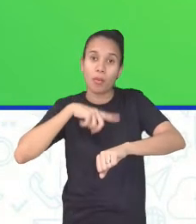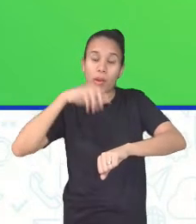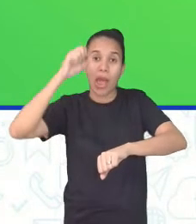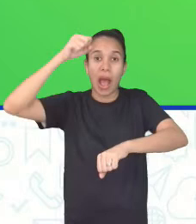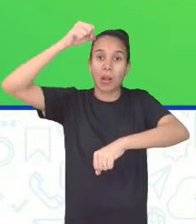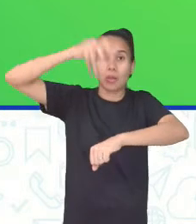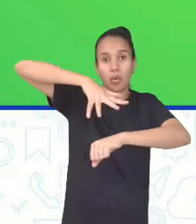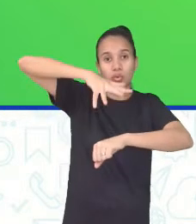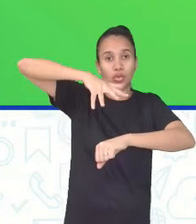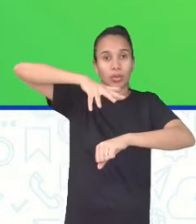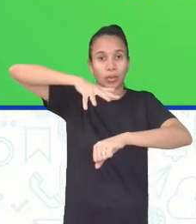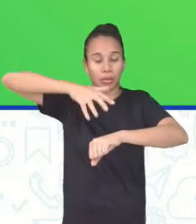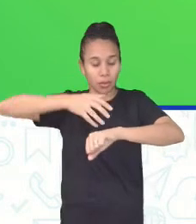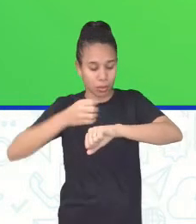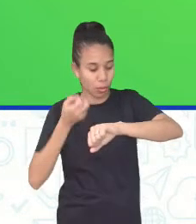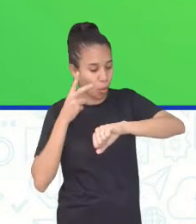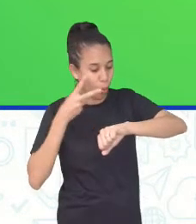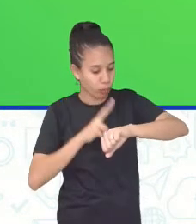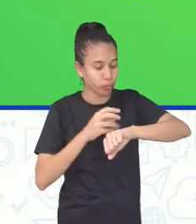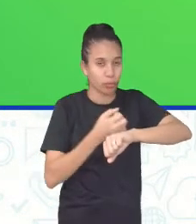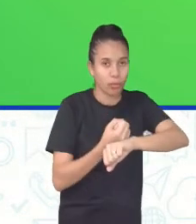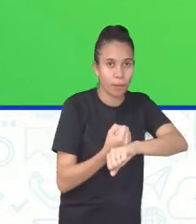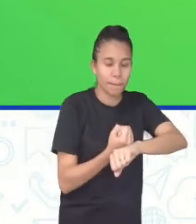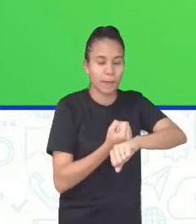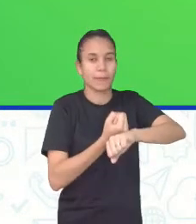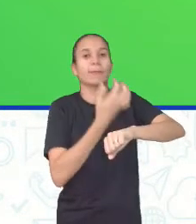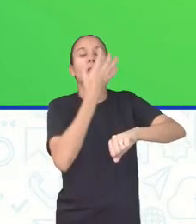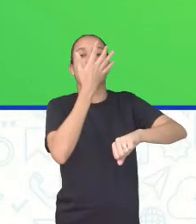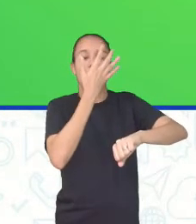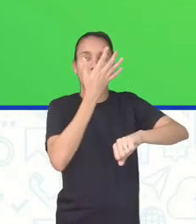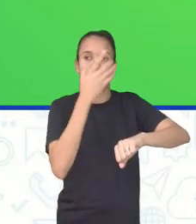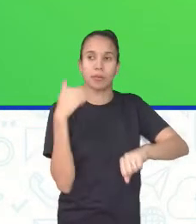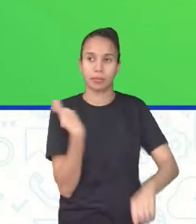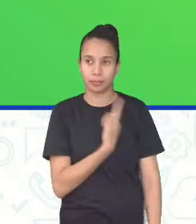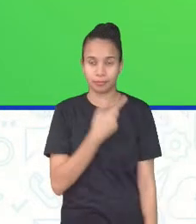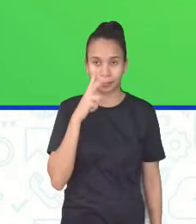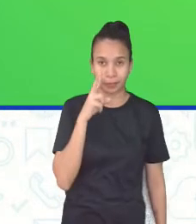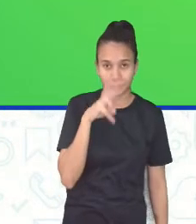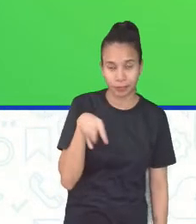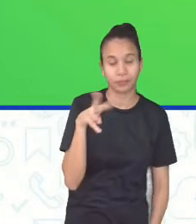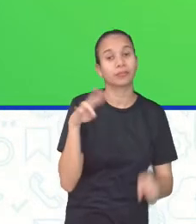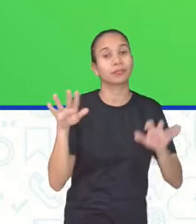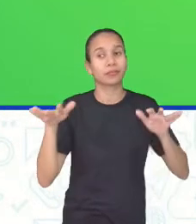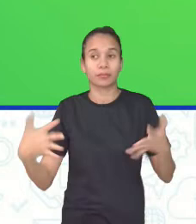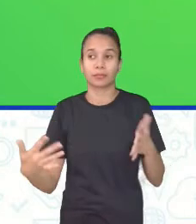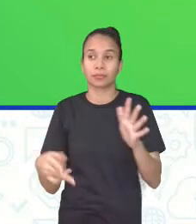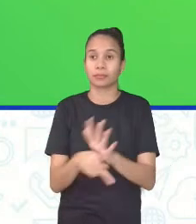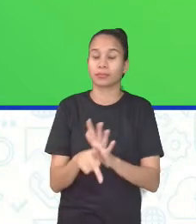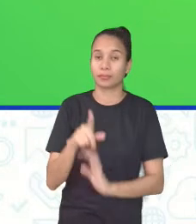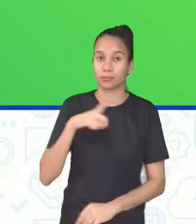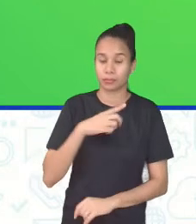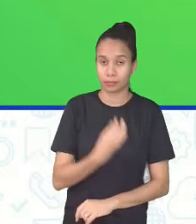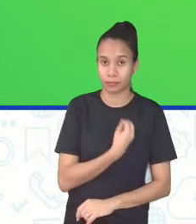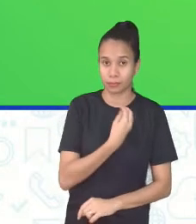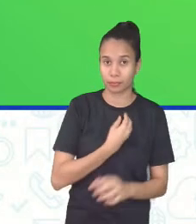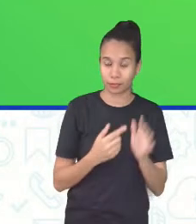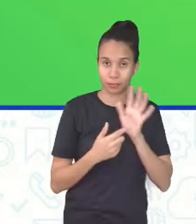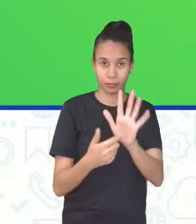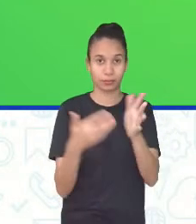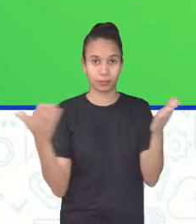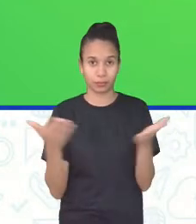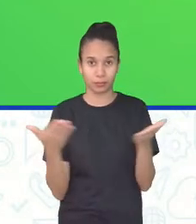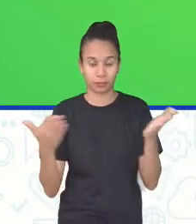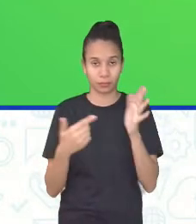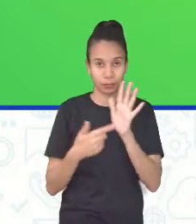até ele, iluminando e depois sendo refletido até nossos olhos. Então, essa apresentação que eu vou